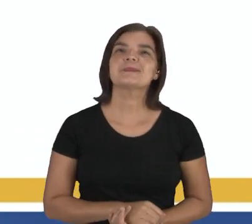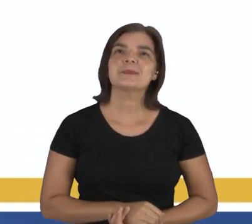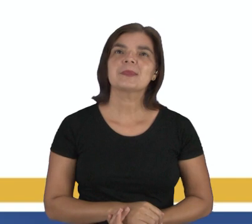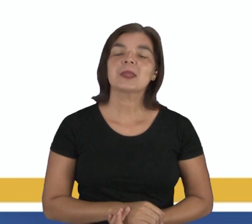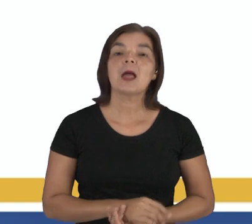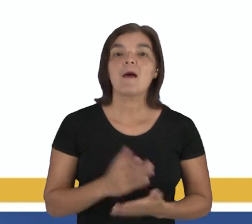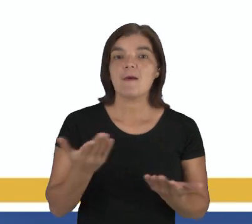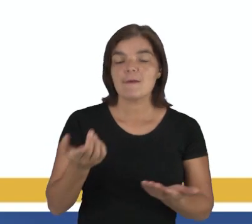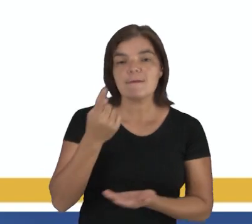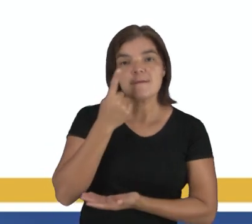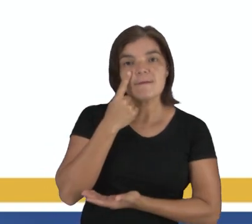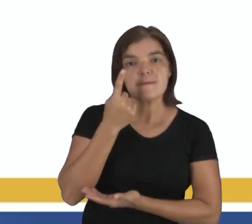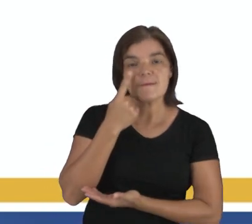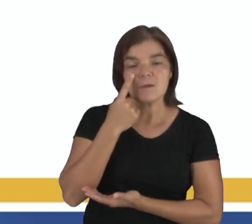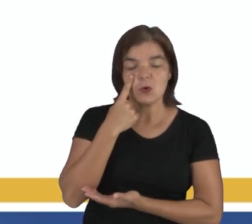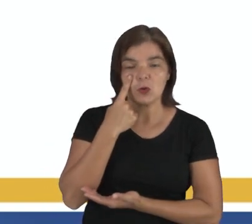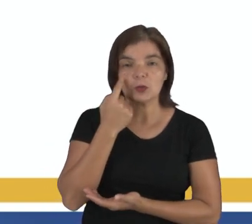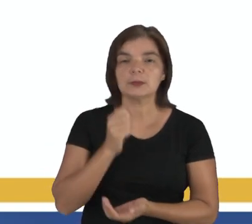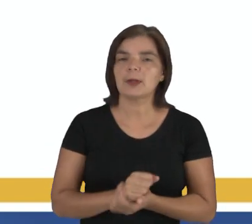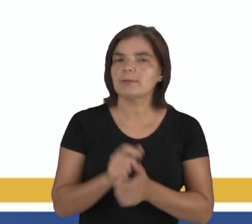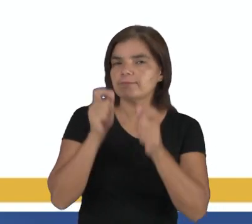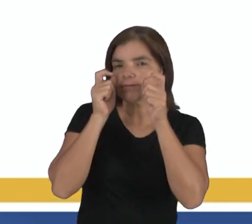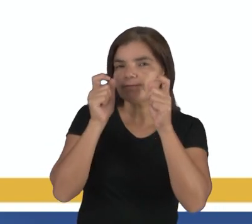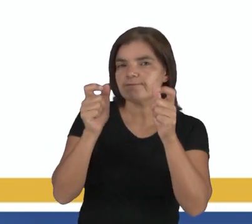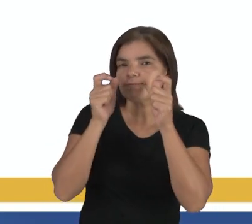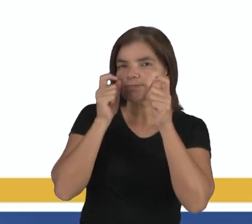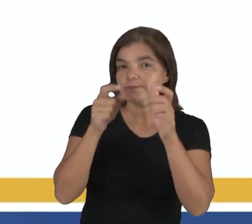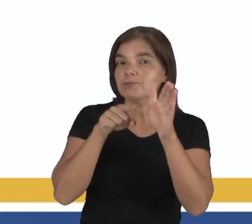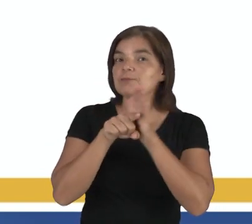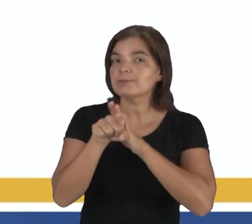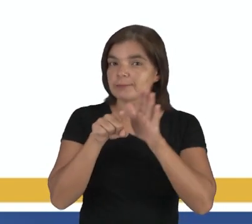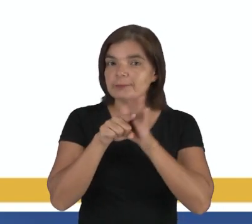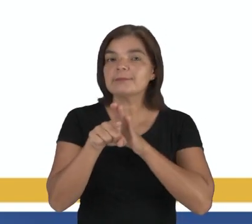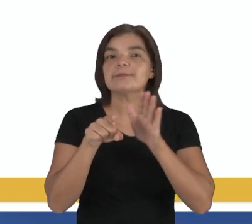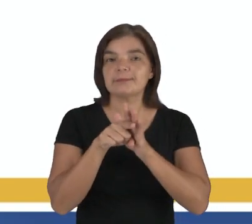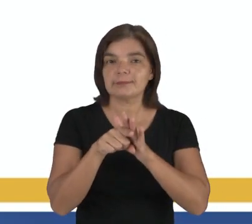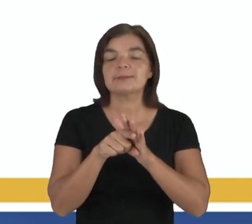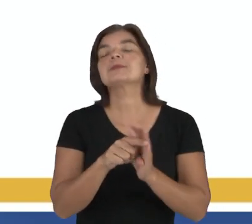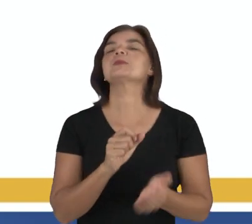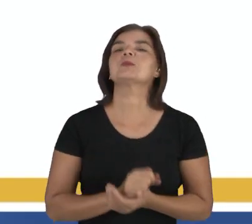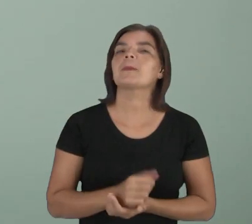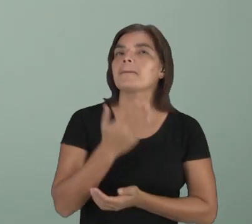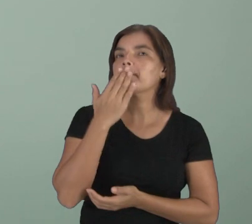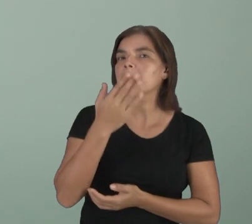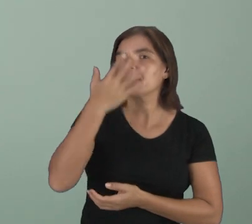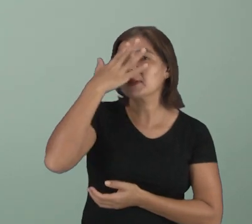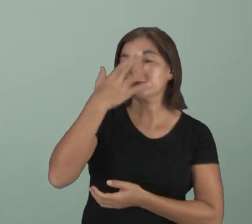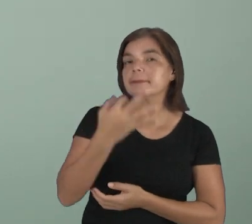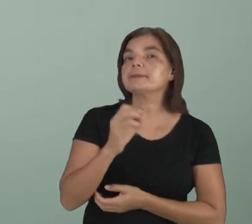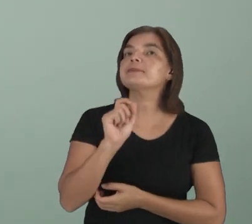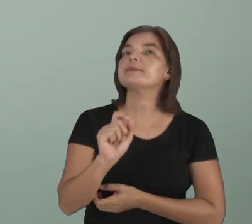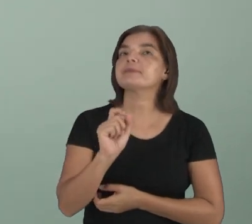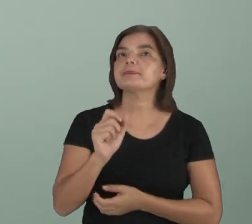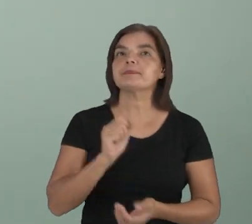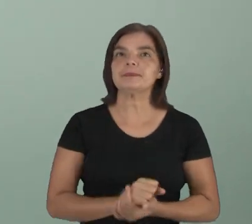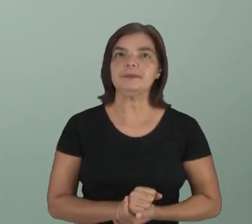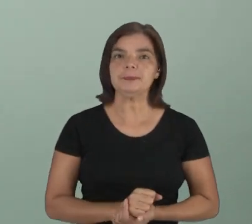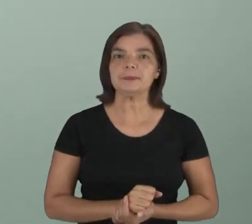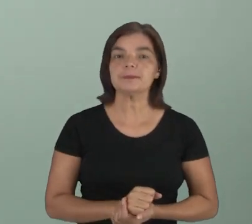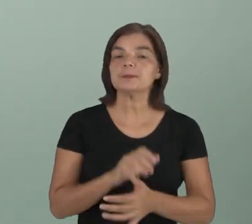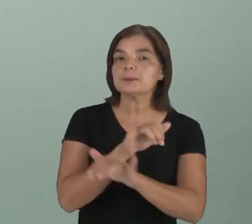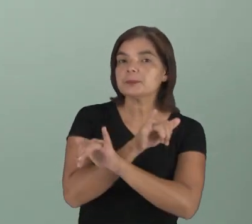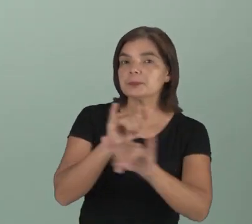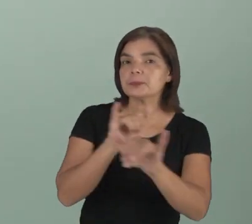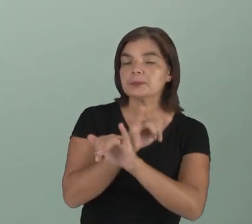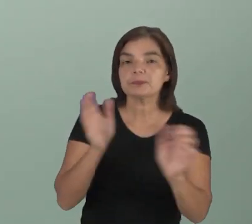Agora, observe que nós iremos nos atentar para uma questão que está pedindo justamente a questão dessa